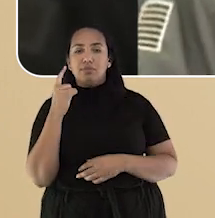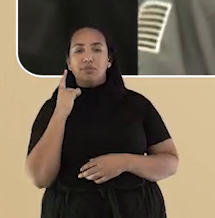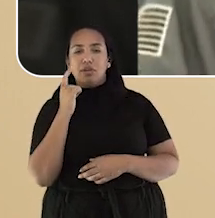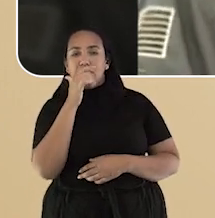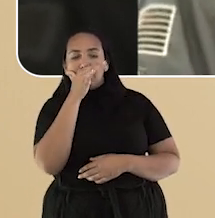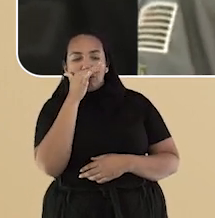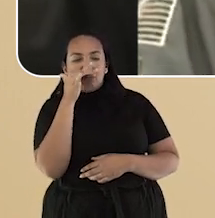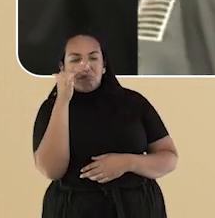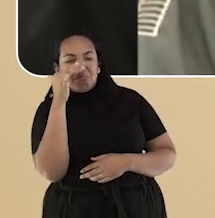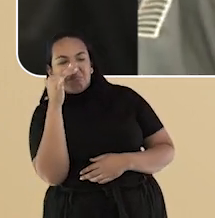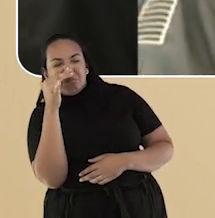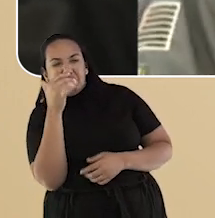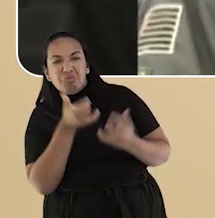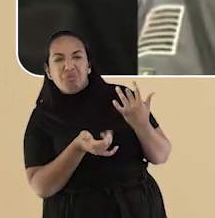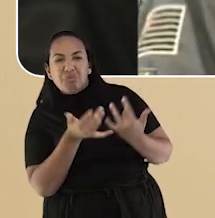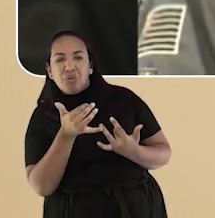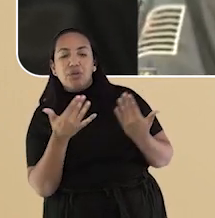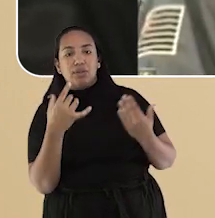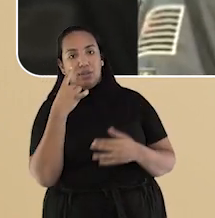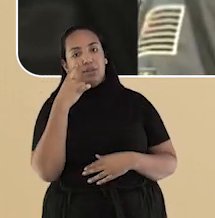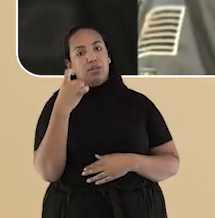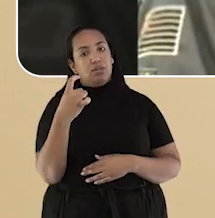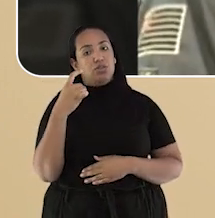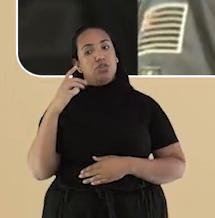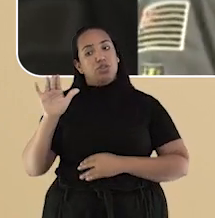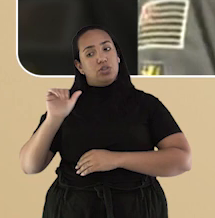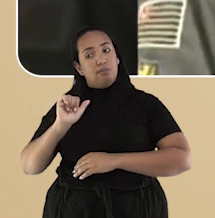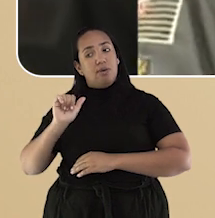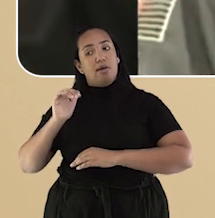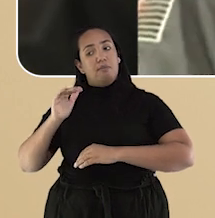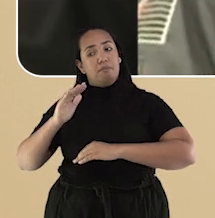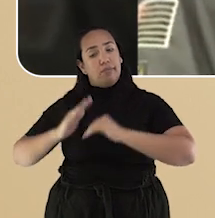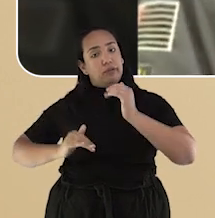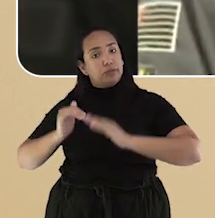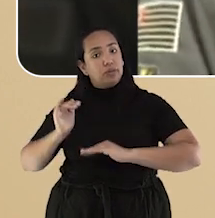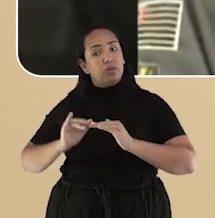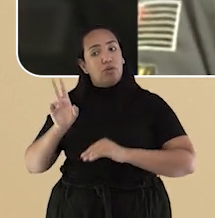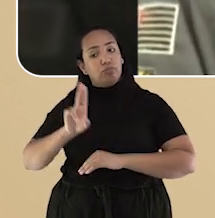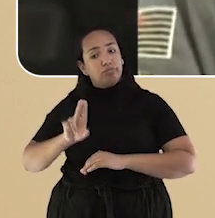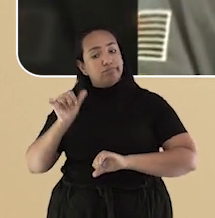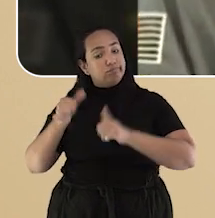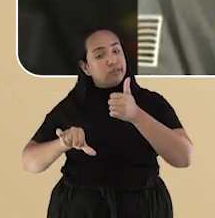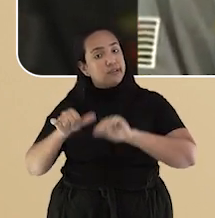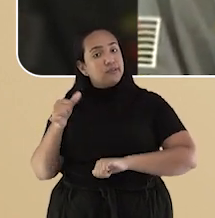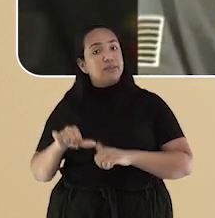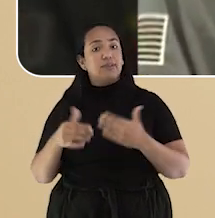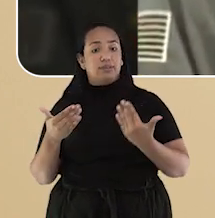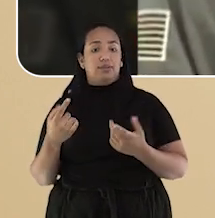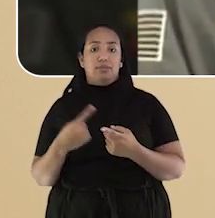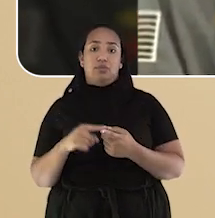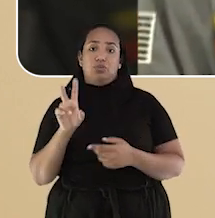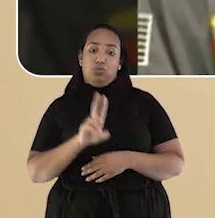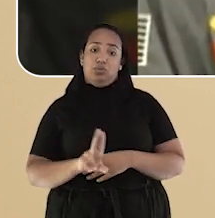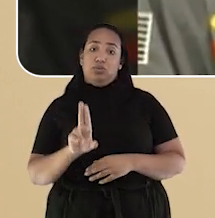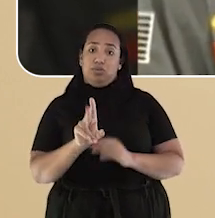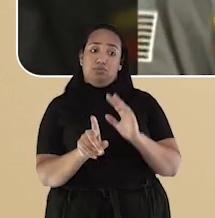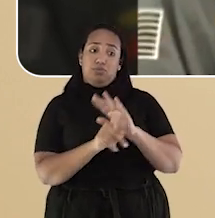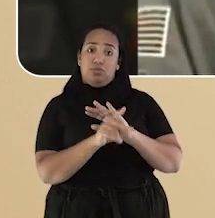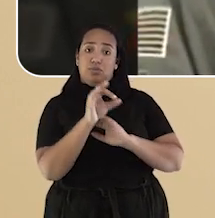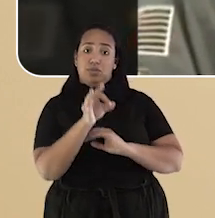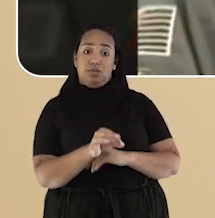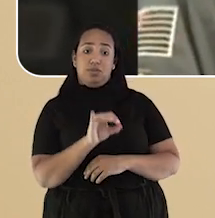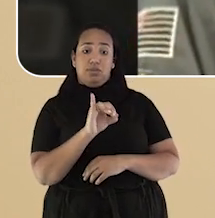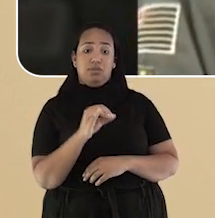cheirinho de borracha queimada, é interessante chamar o eletricista para dar uma avaliada, e jamais utilizar, né, mais do que comporta. Então, se foi lá